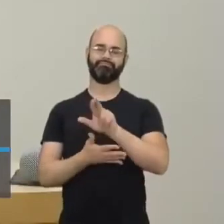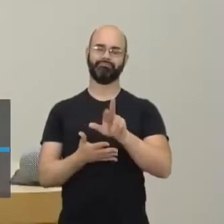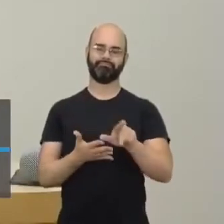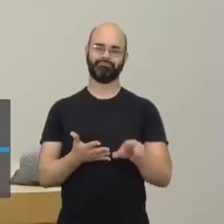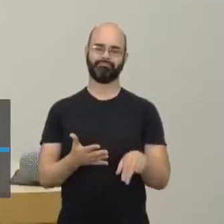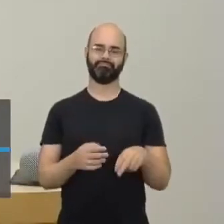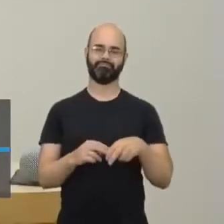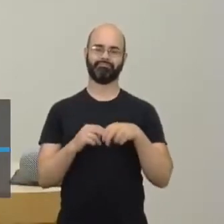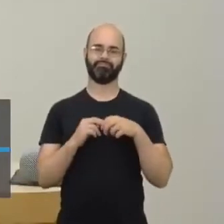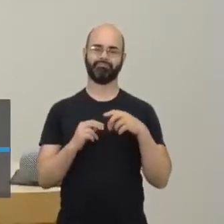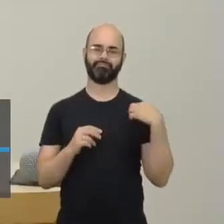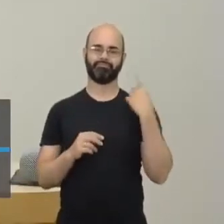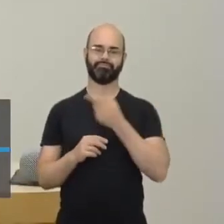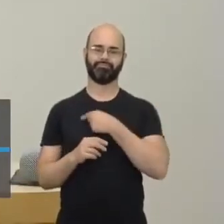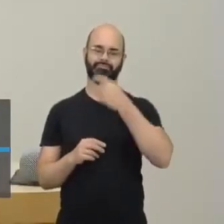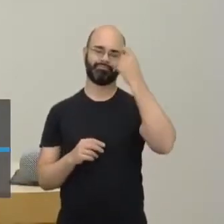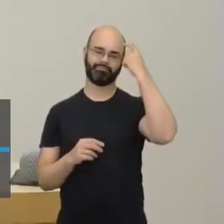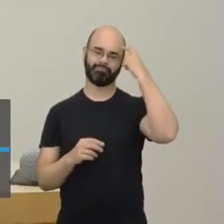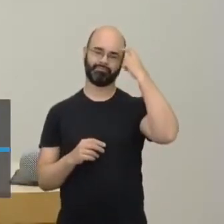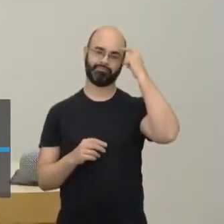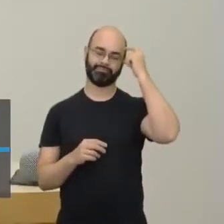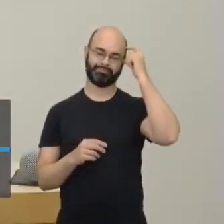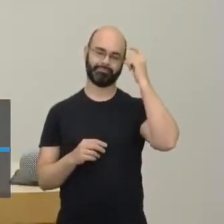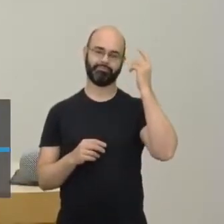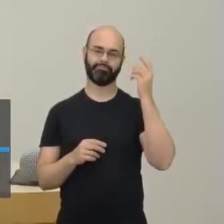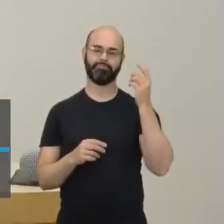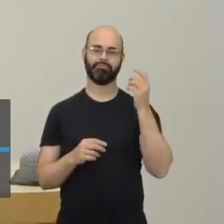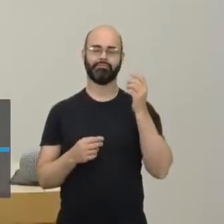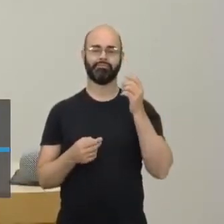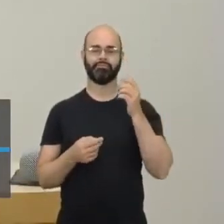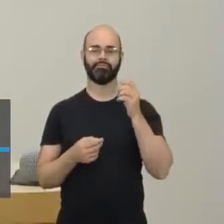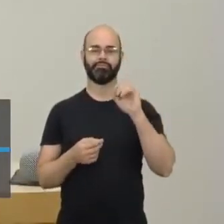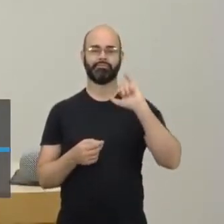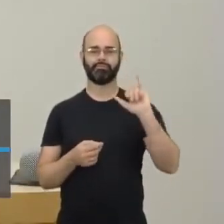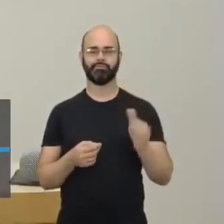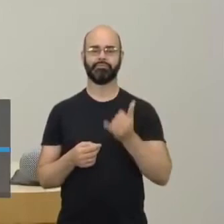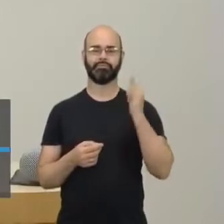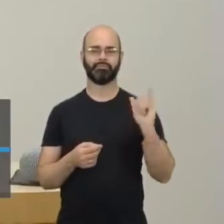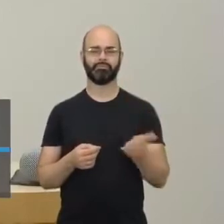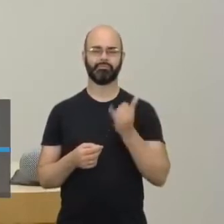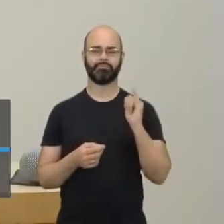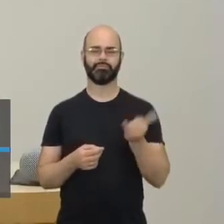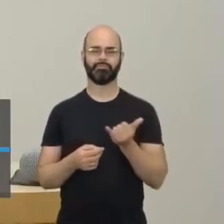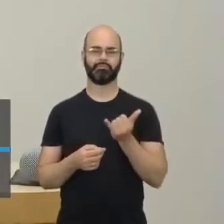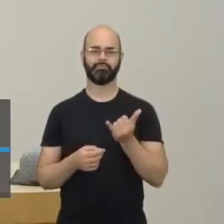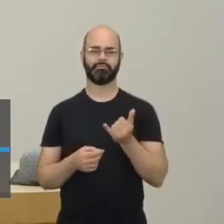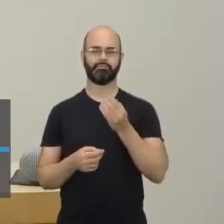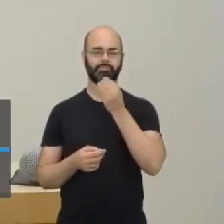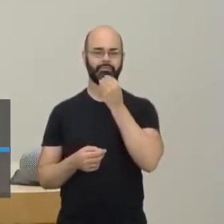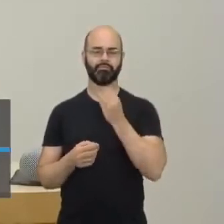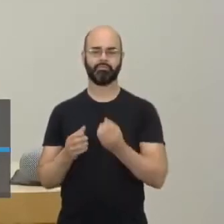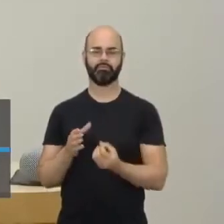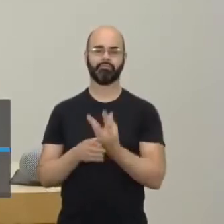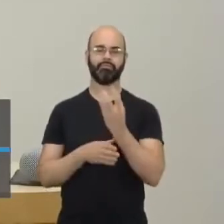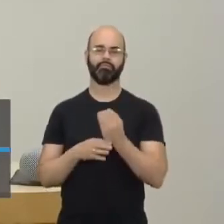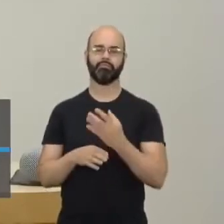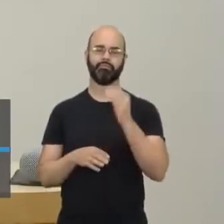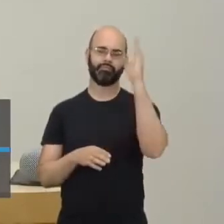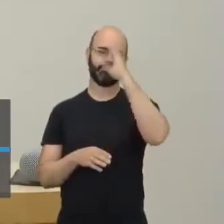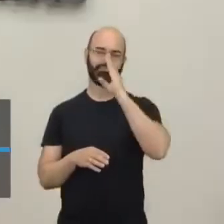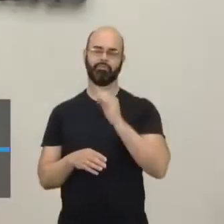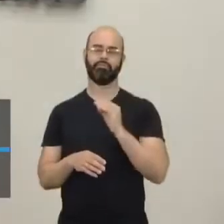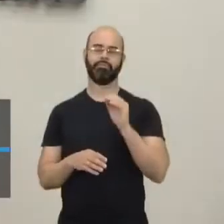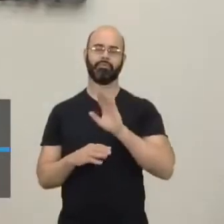considerar e que essa exploração tivesse mais frutos, desse mais frutos para o Brasil.